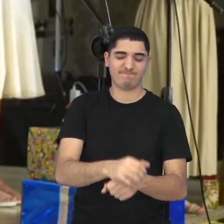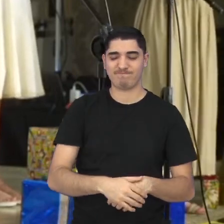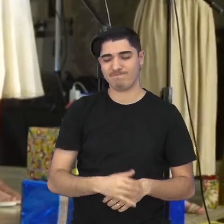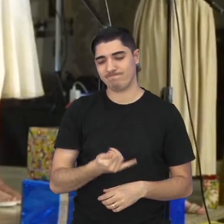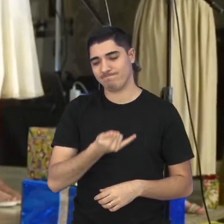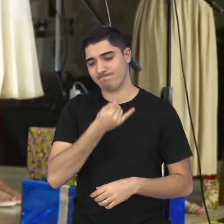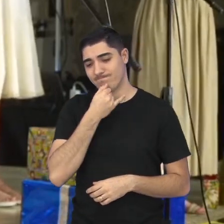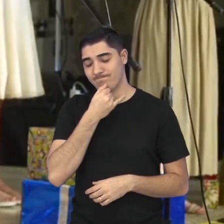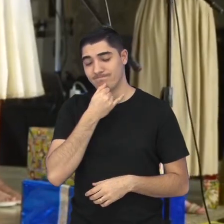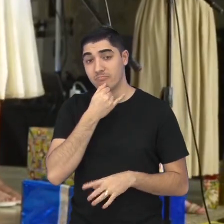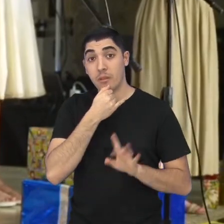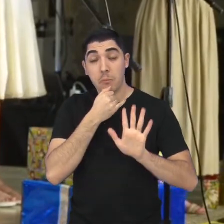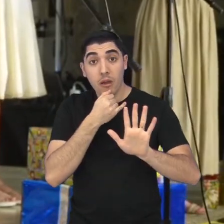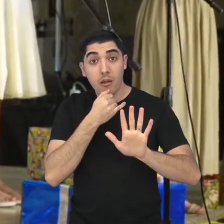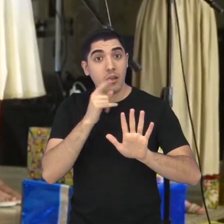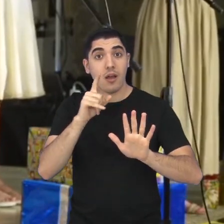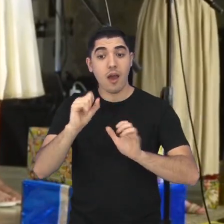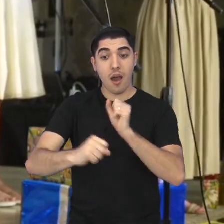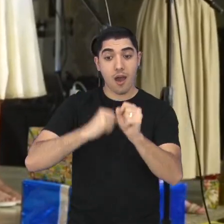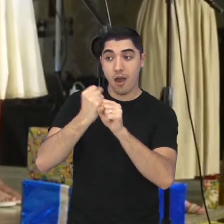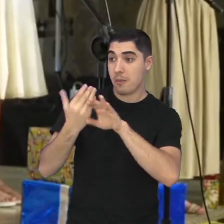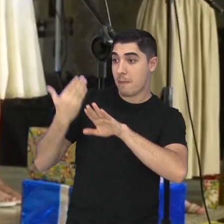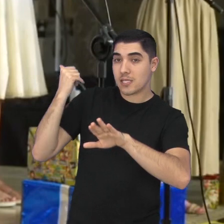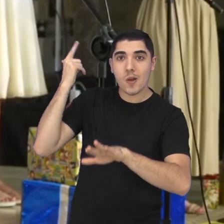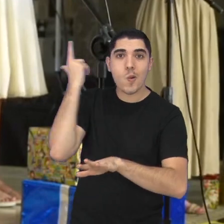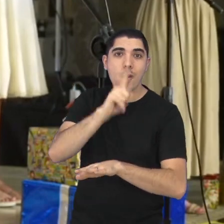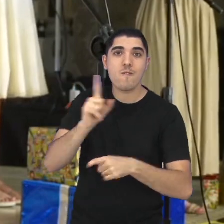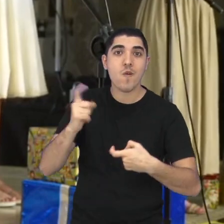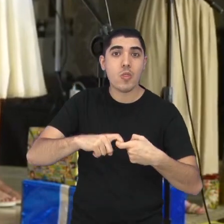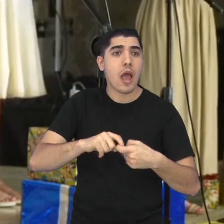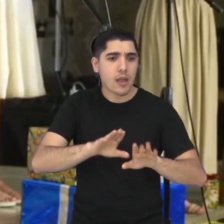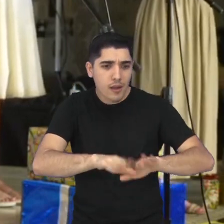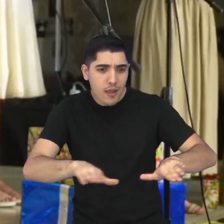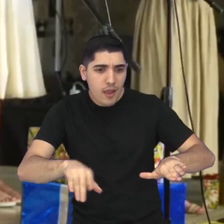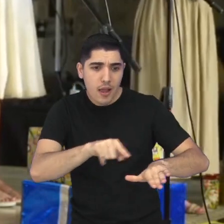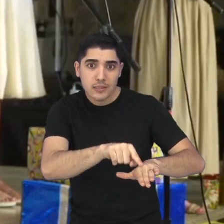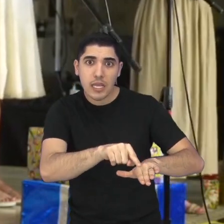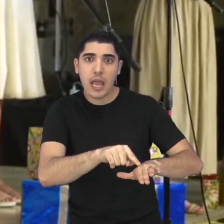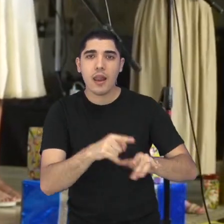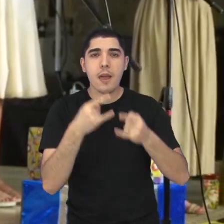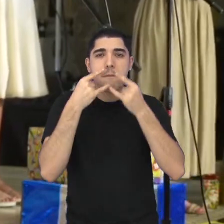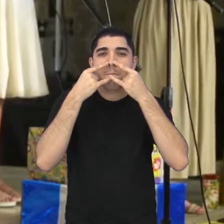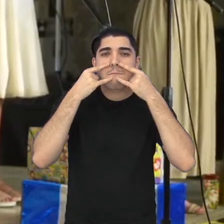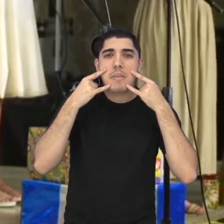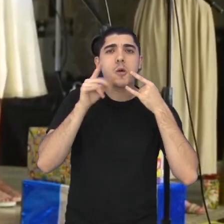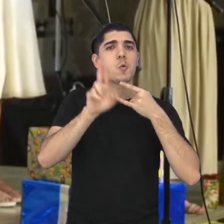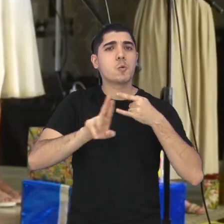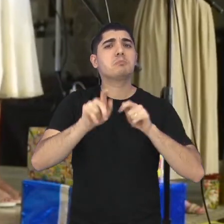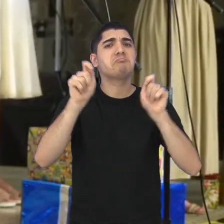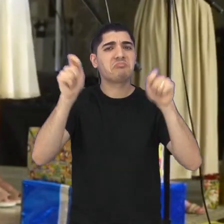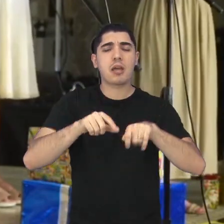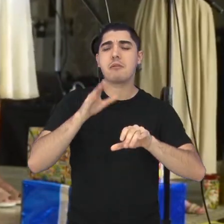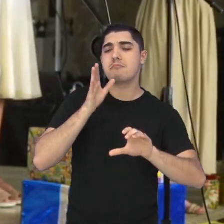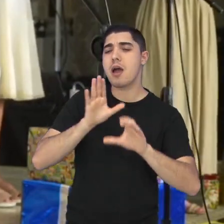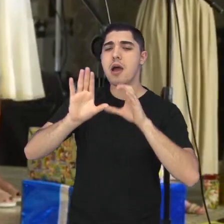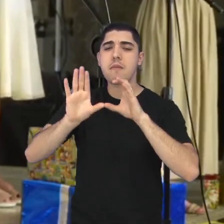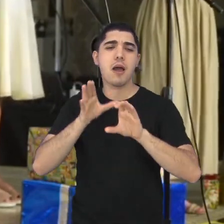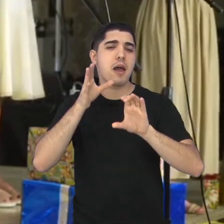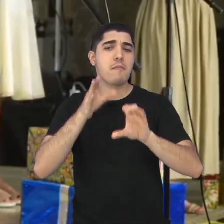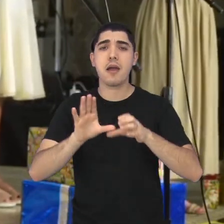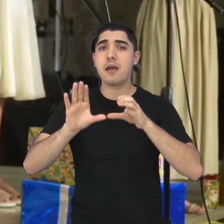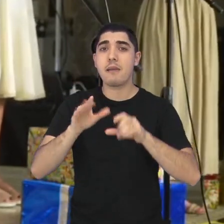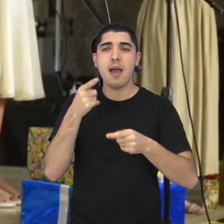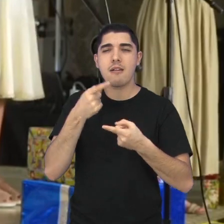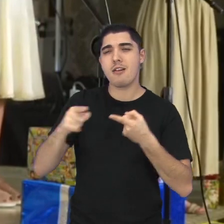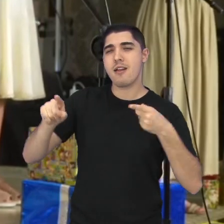conseguiu voltar o ano passado, crianças pequenas nossas cantando de máscara e se